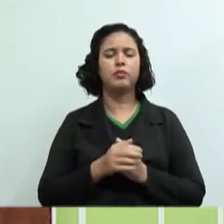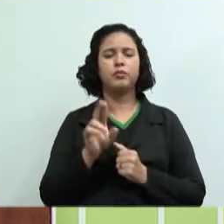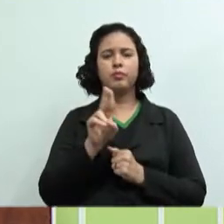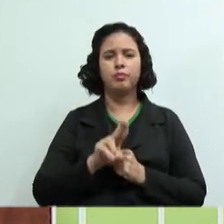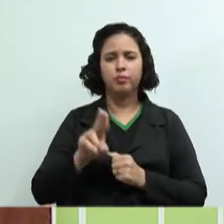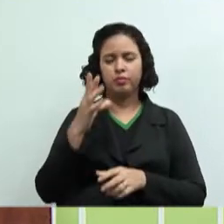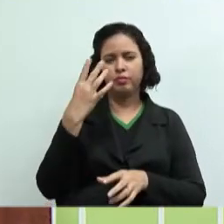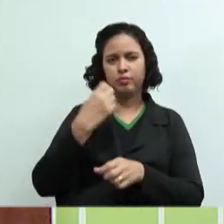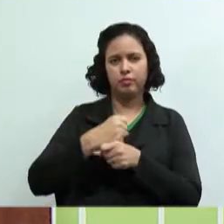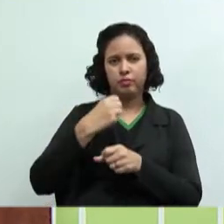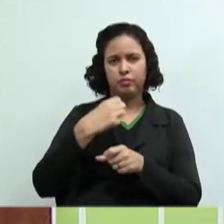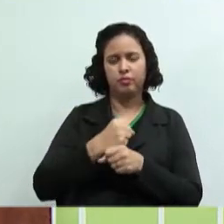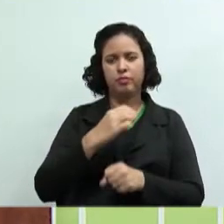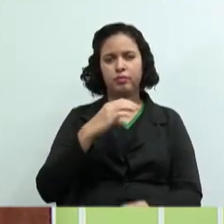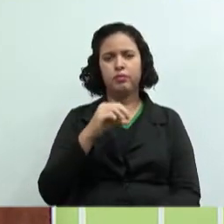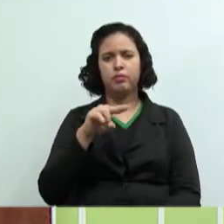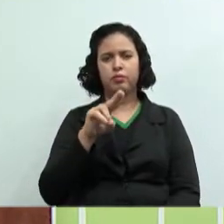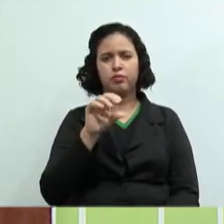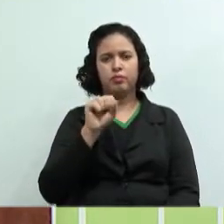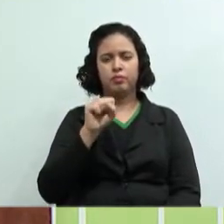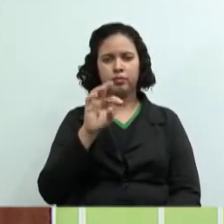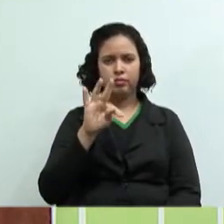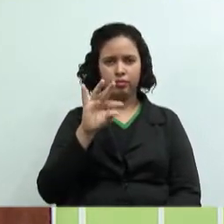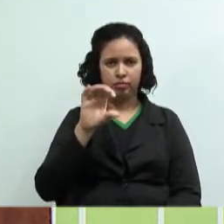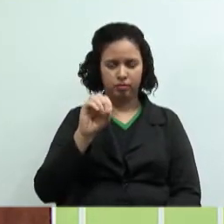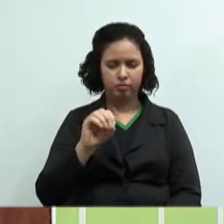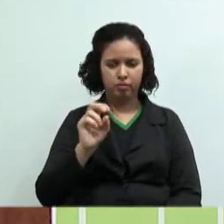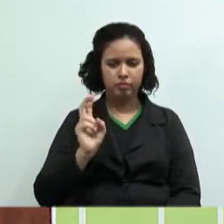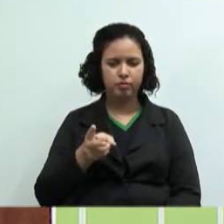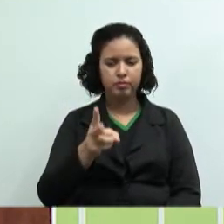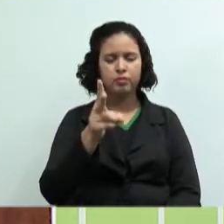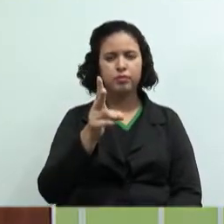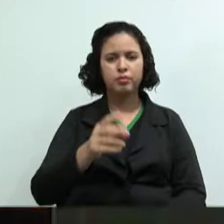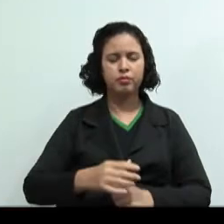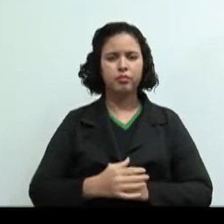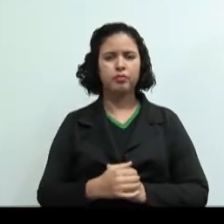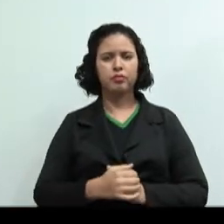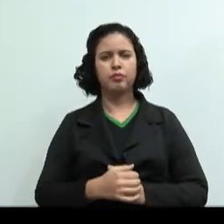contabilidade de custos, correto? Continuando nos slides.